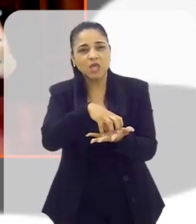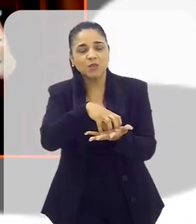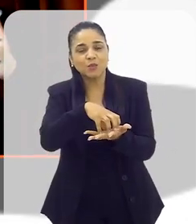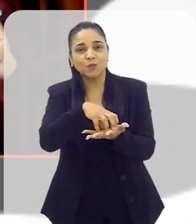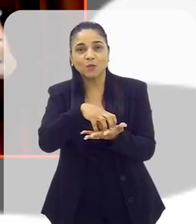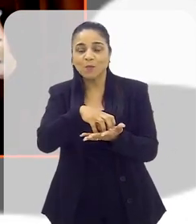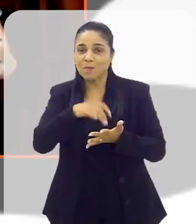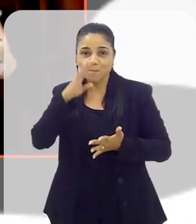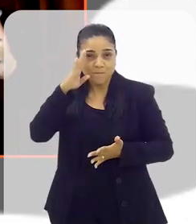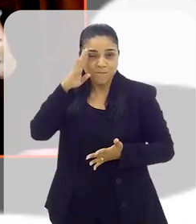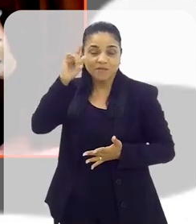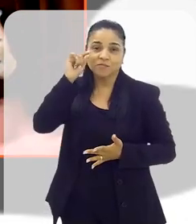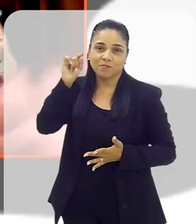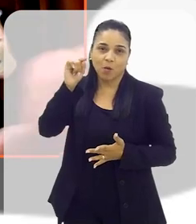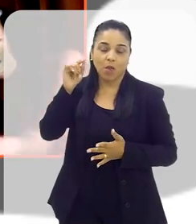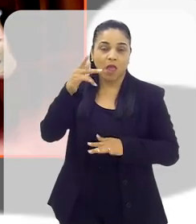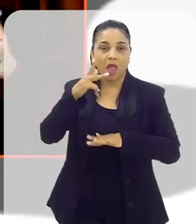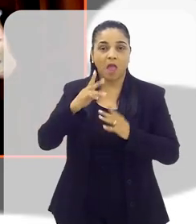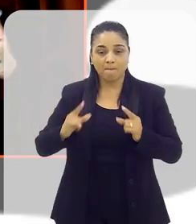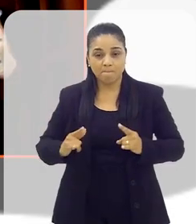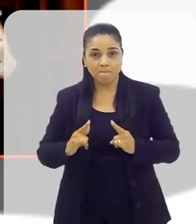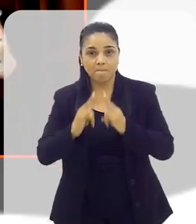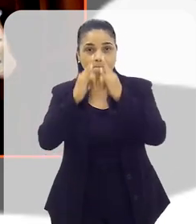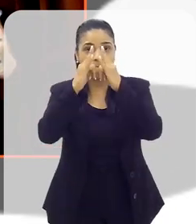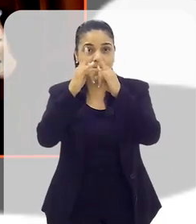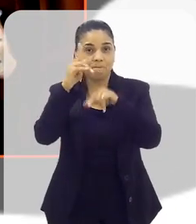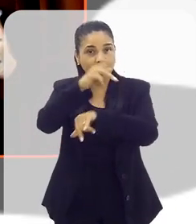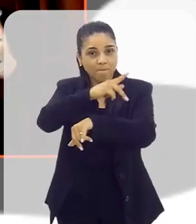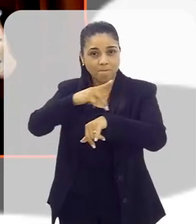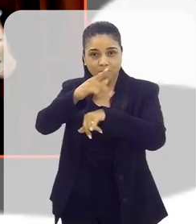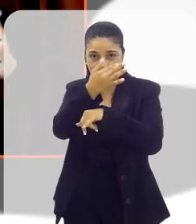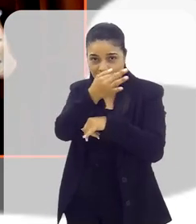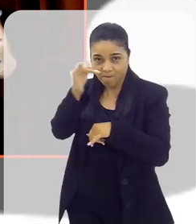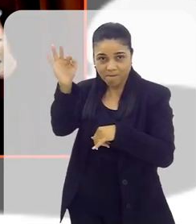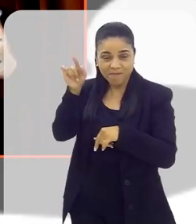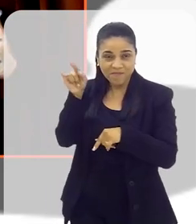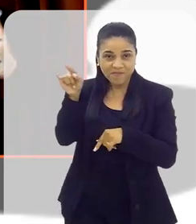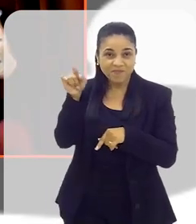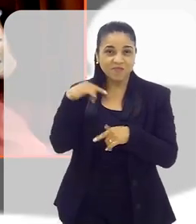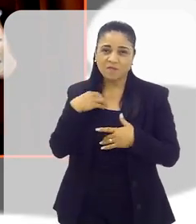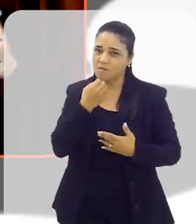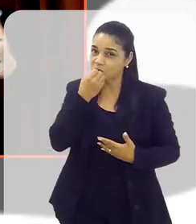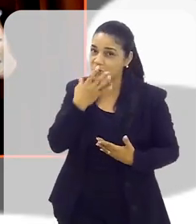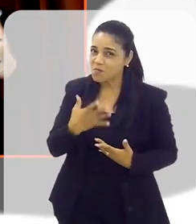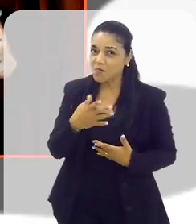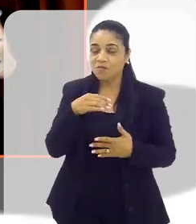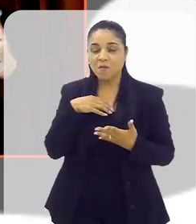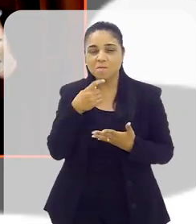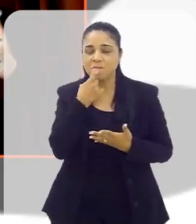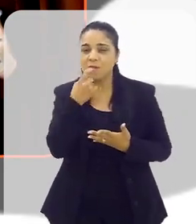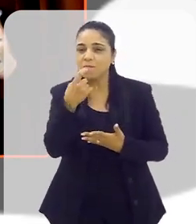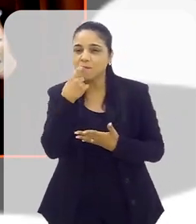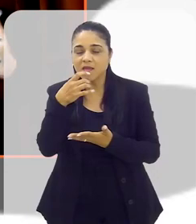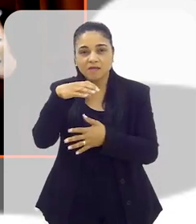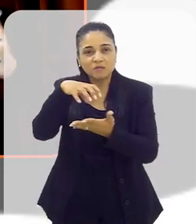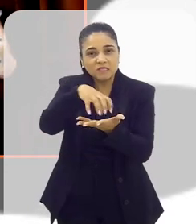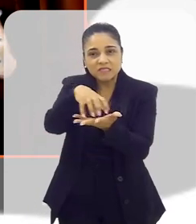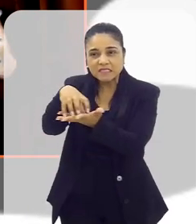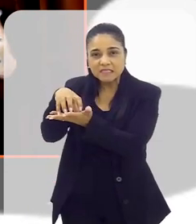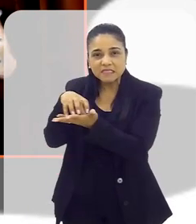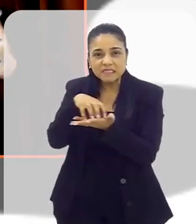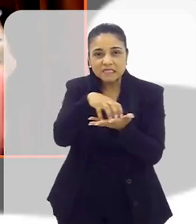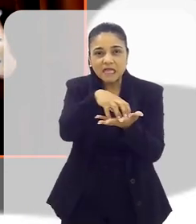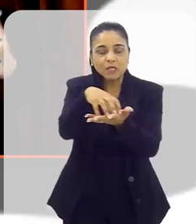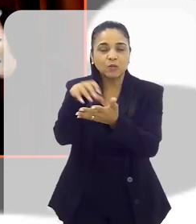emissores. O que Paris, na realidade, tem como característica muito boa, é que ele está muito pertinho de grandes centros